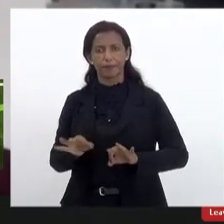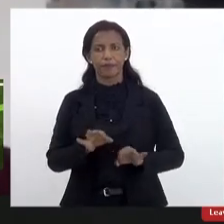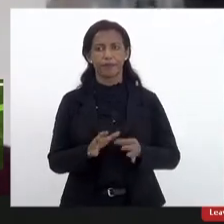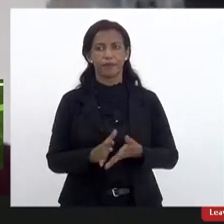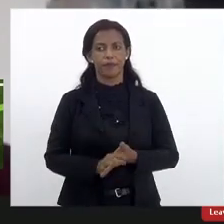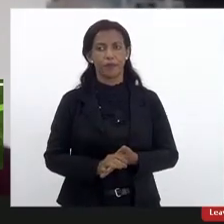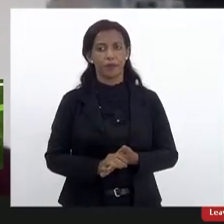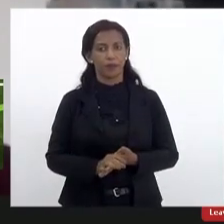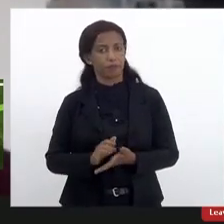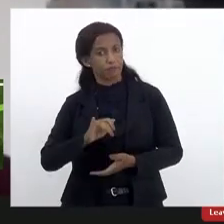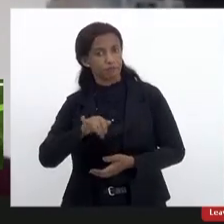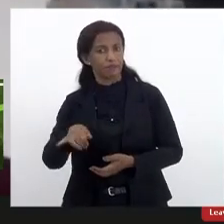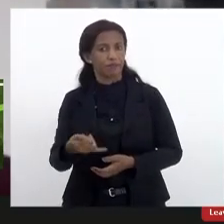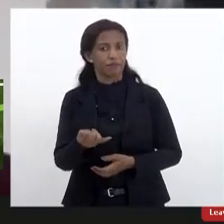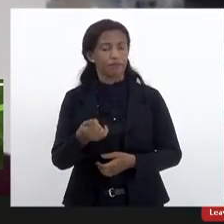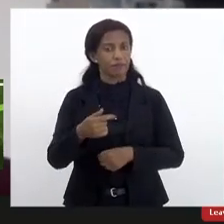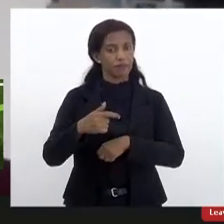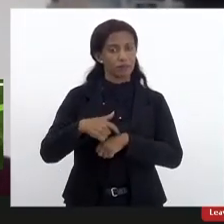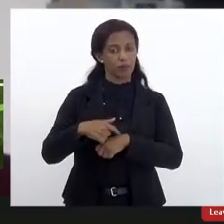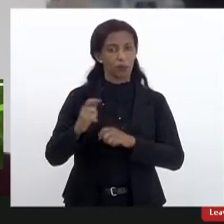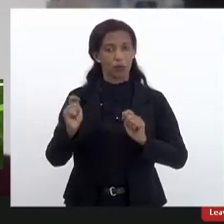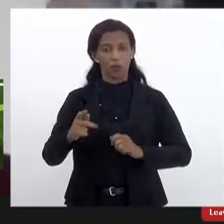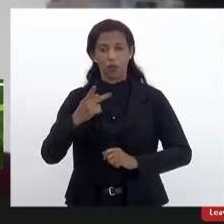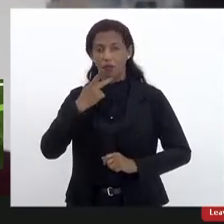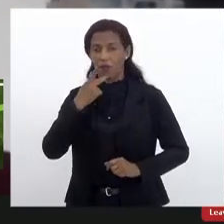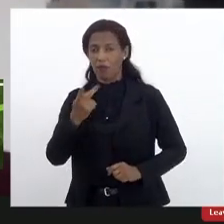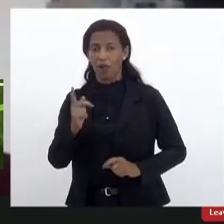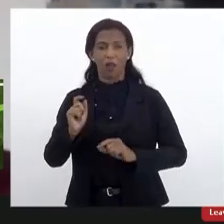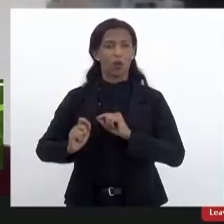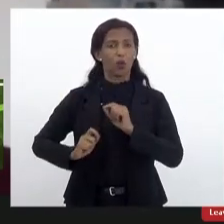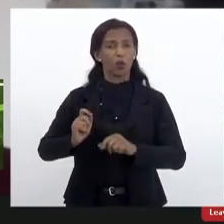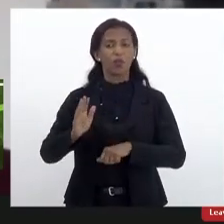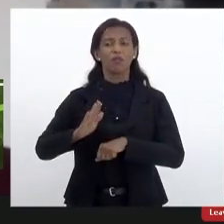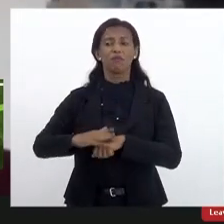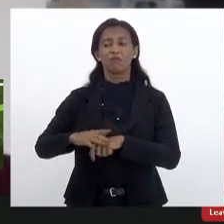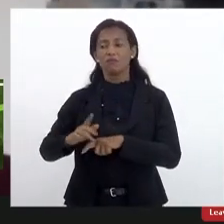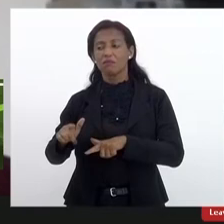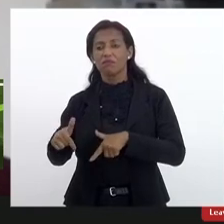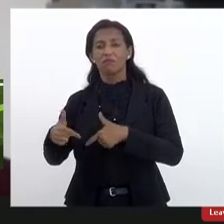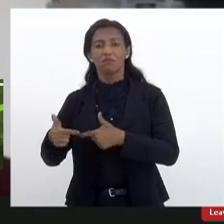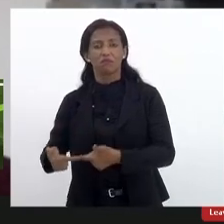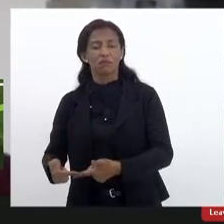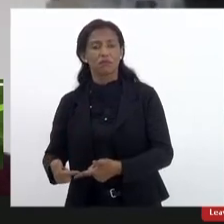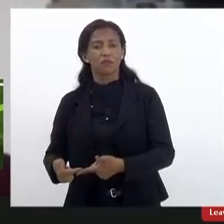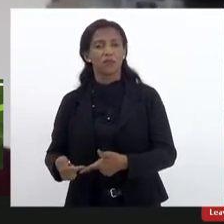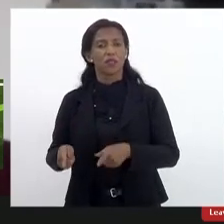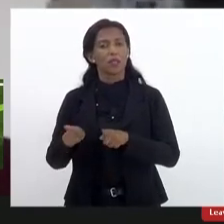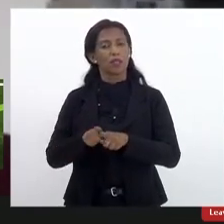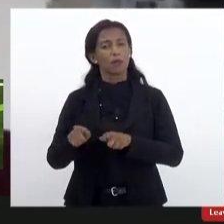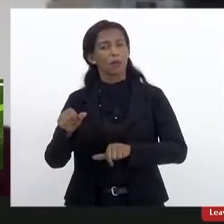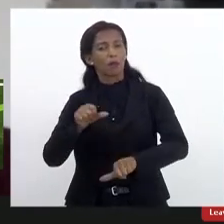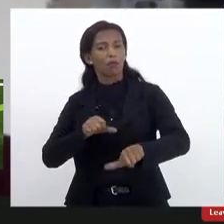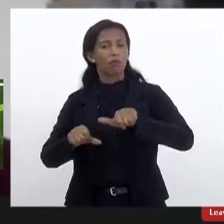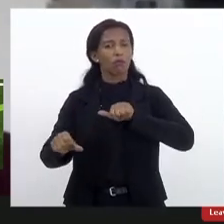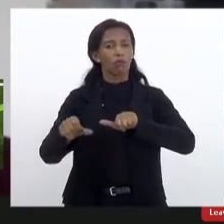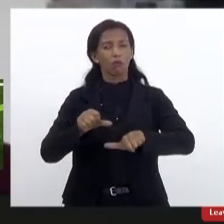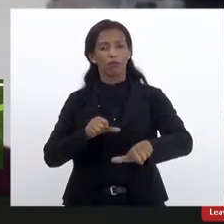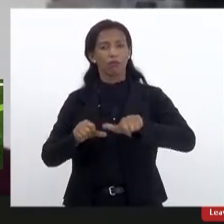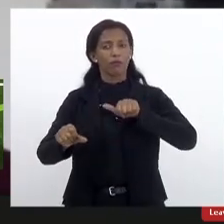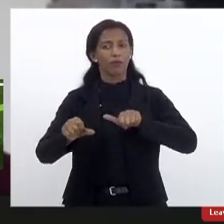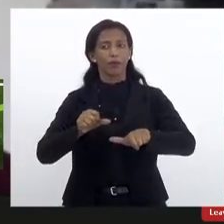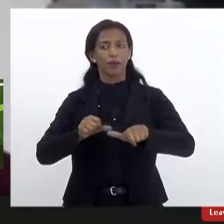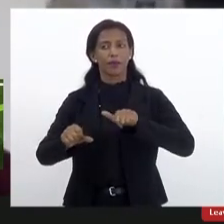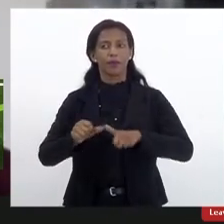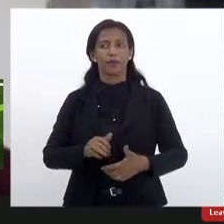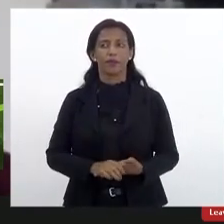curtem um pouco esse momento de poder dizer o que é que tem feito e fazer um pouco dessa troca e desse intercâmbio